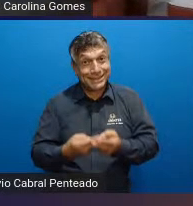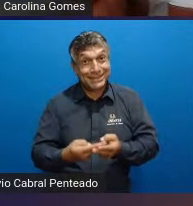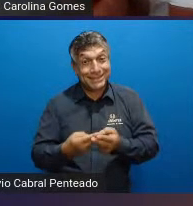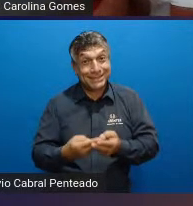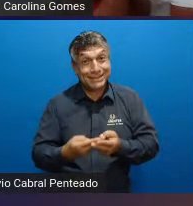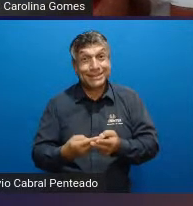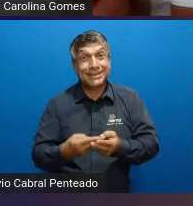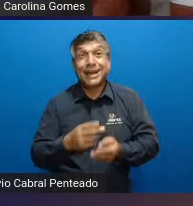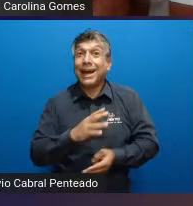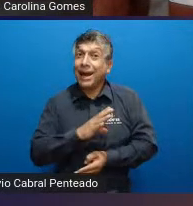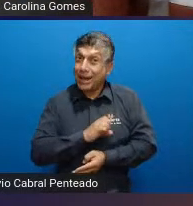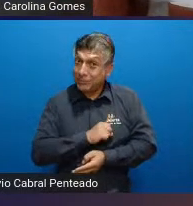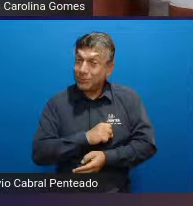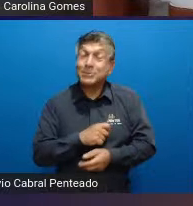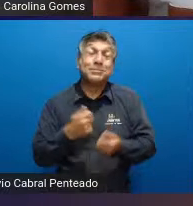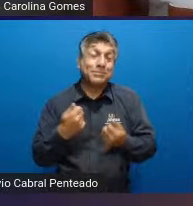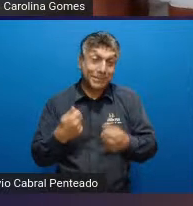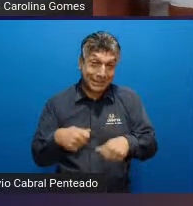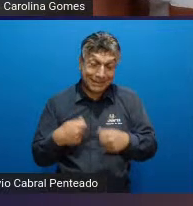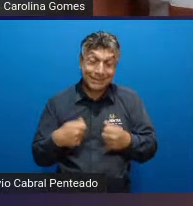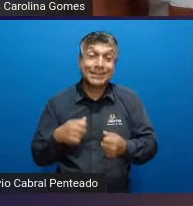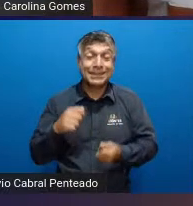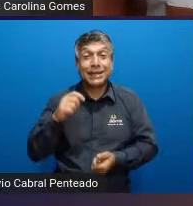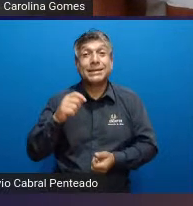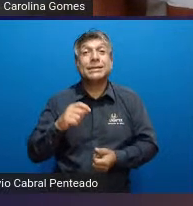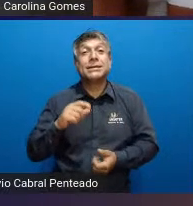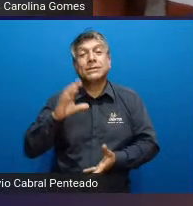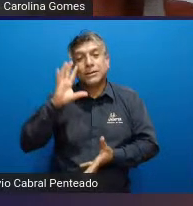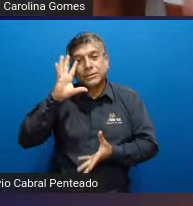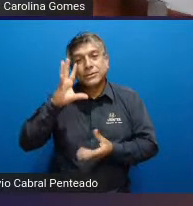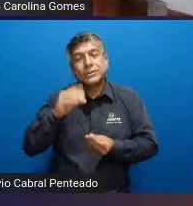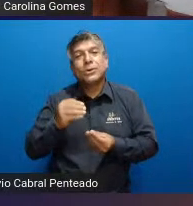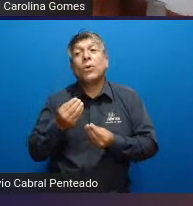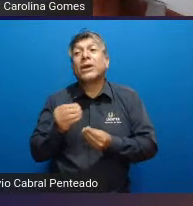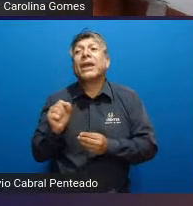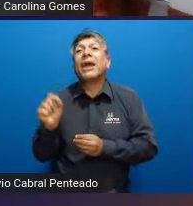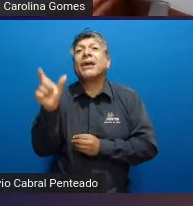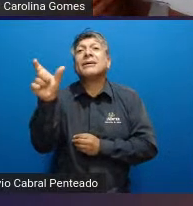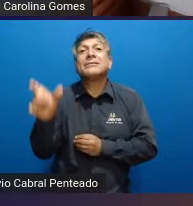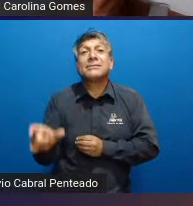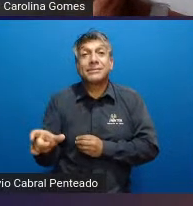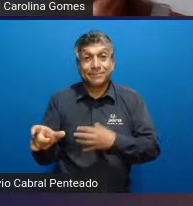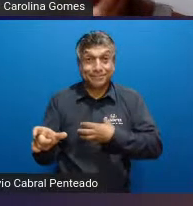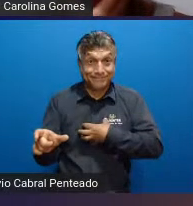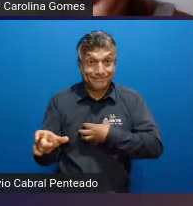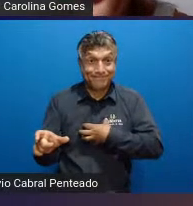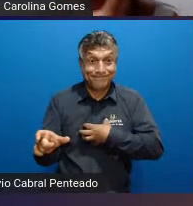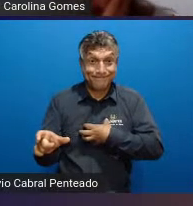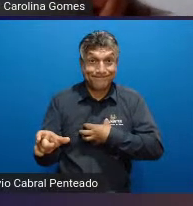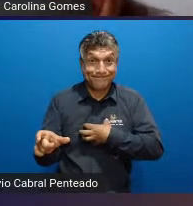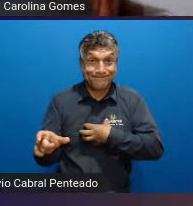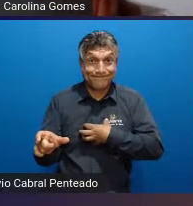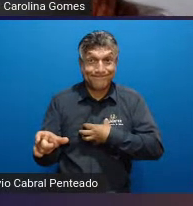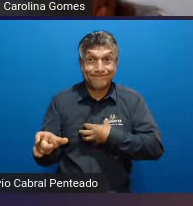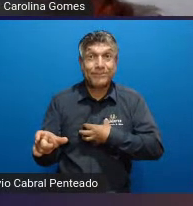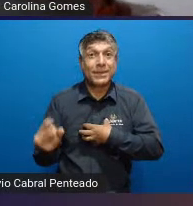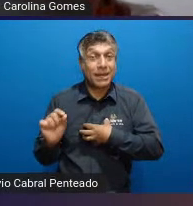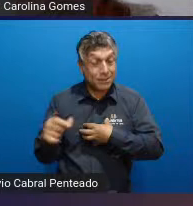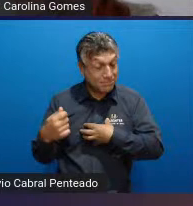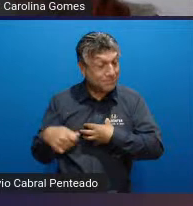o amor que a gente tem que ter a gente a compreensão que a gente tem que ter de quem é esse tipo de de pessoa